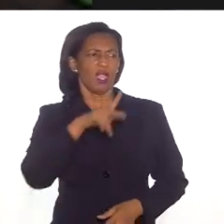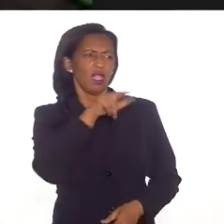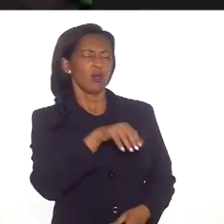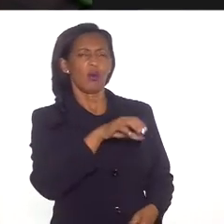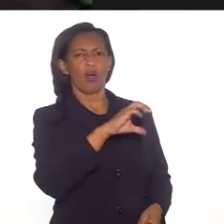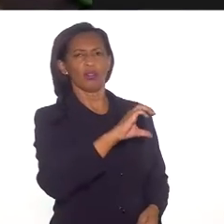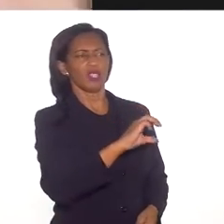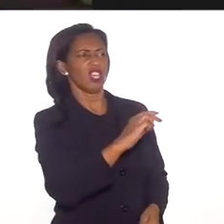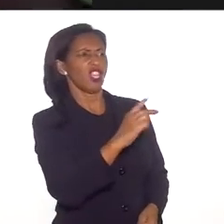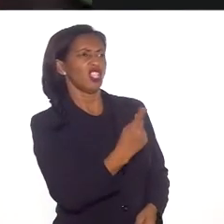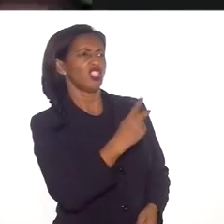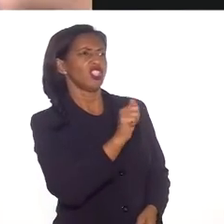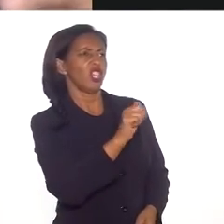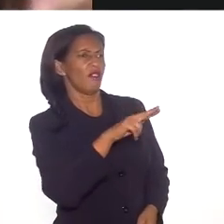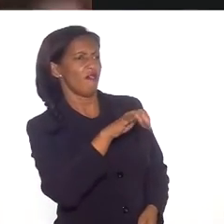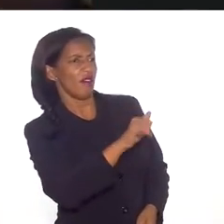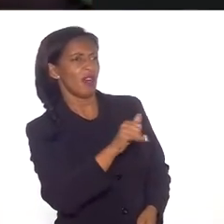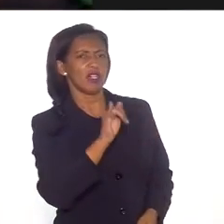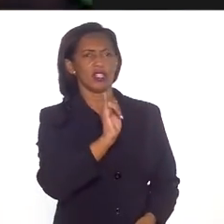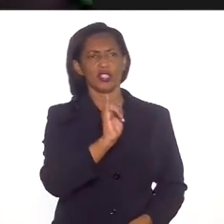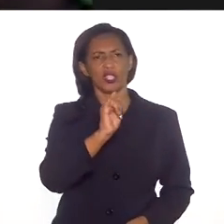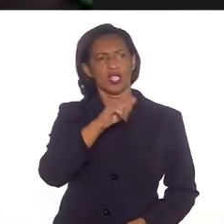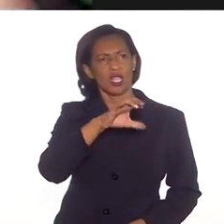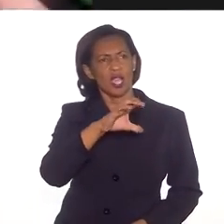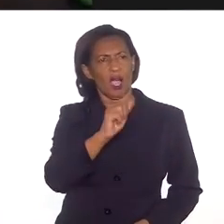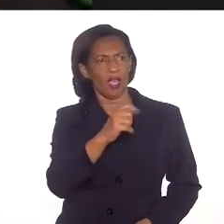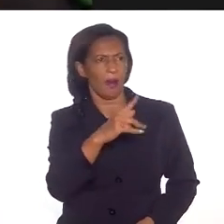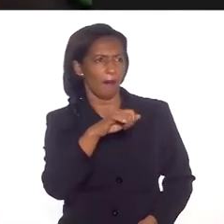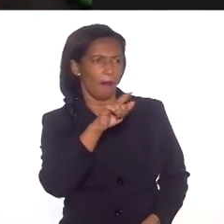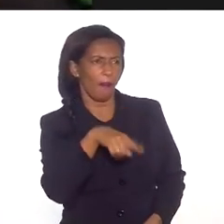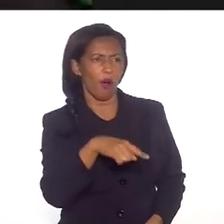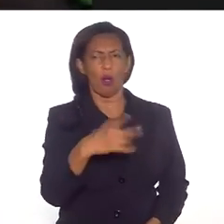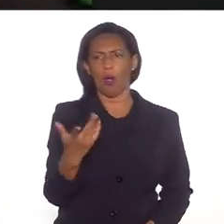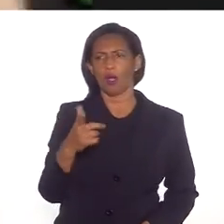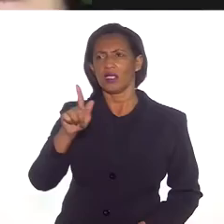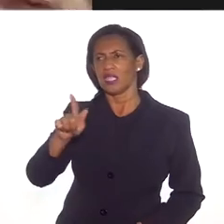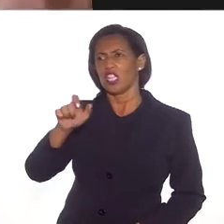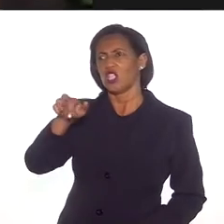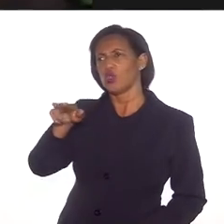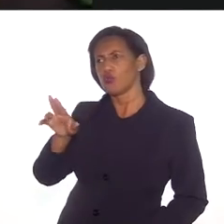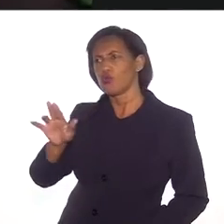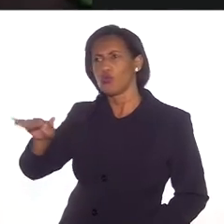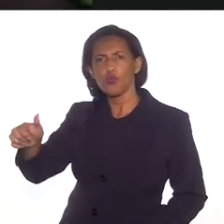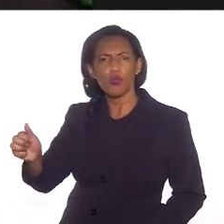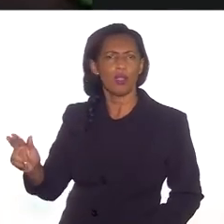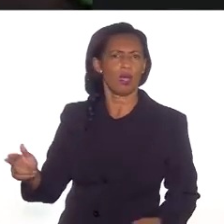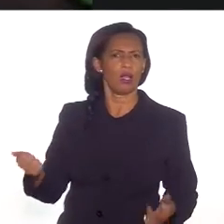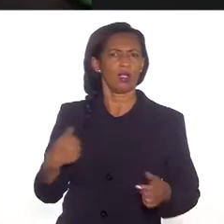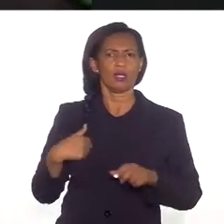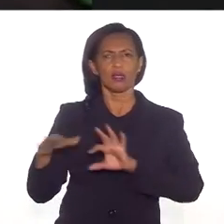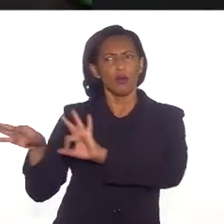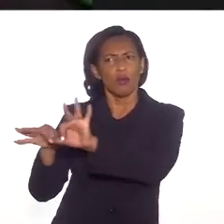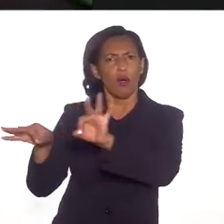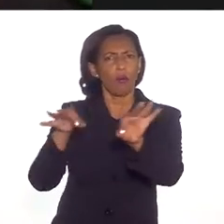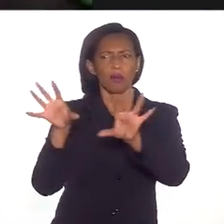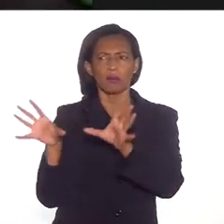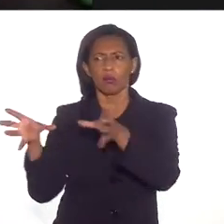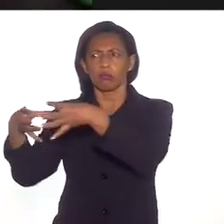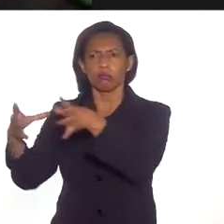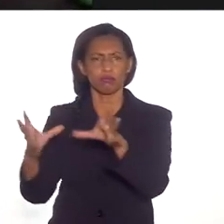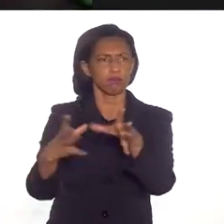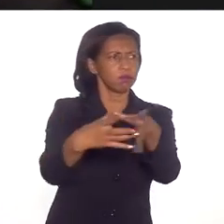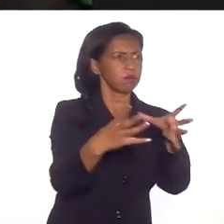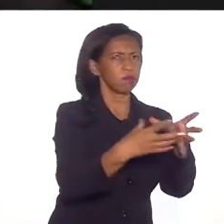chavante, ser caiapossa, ser anumame, ser juruna, ser terena, tudo isso são formas